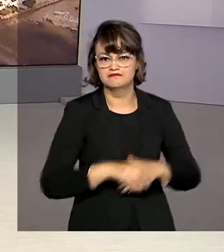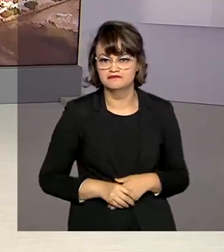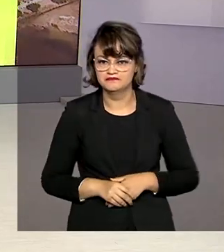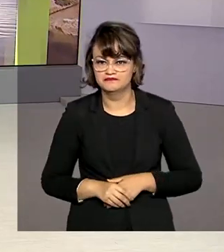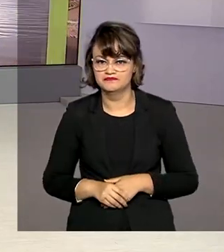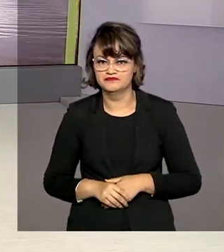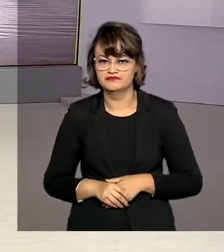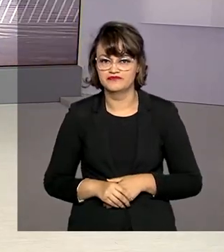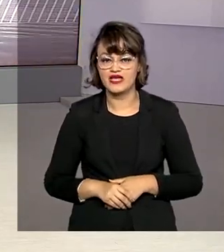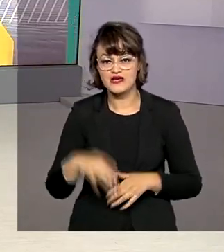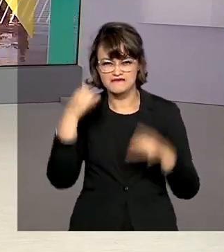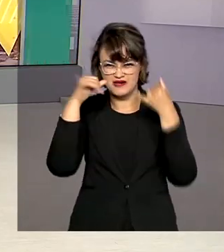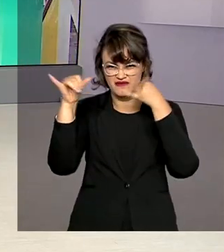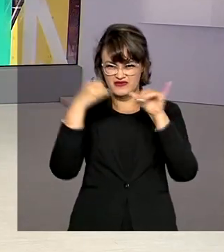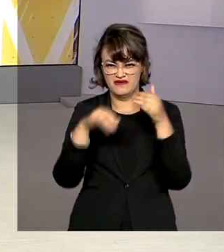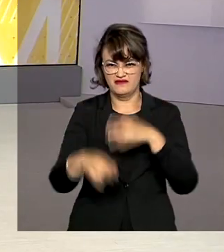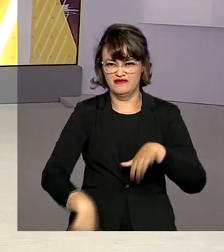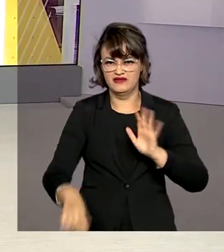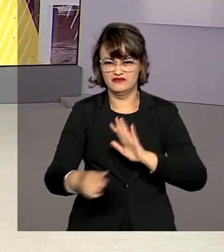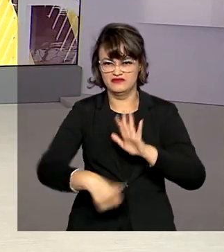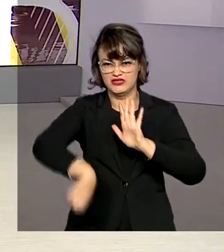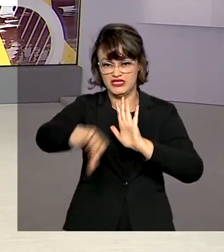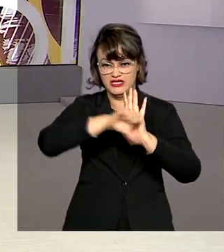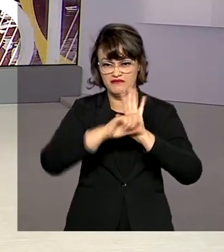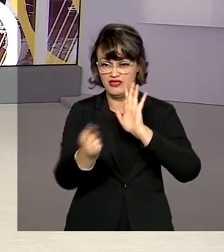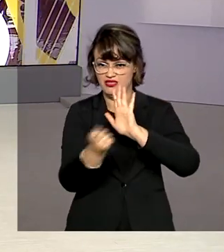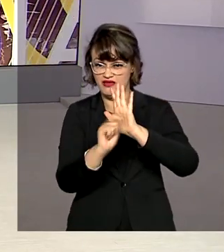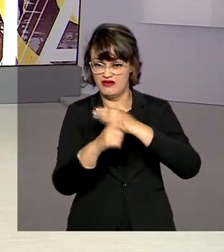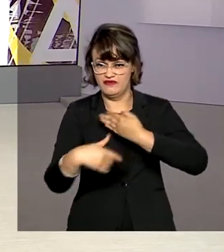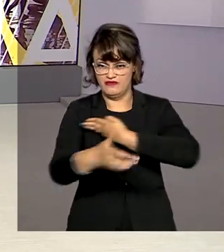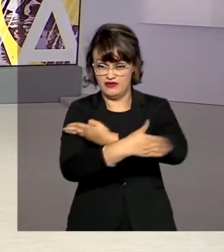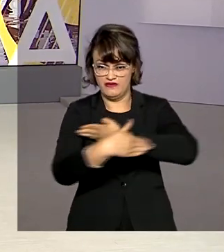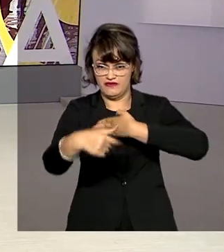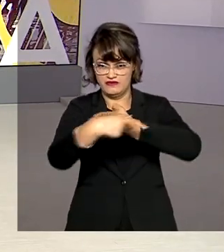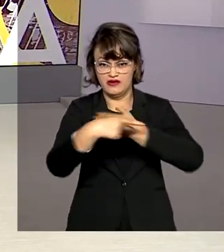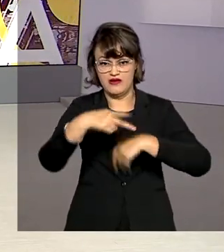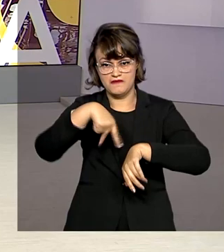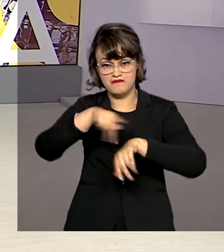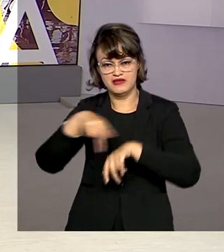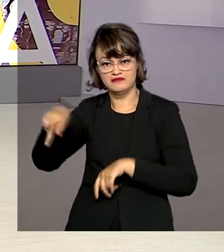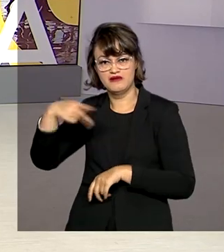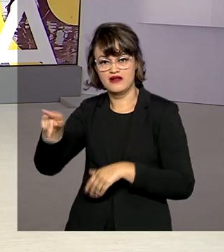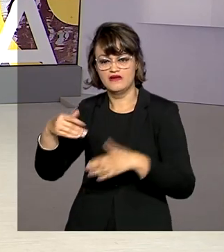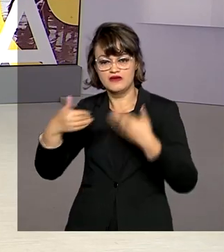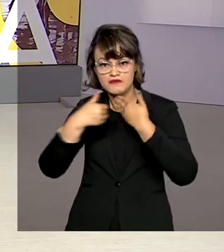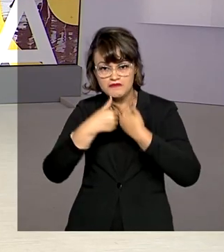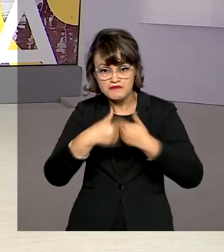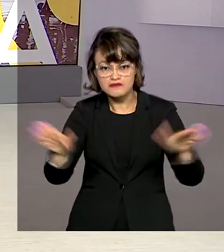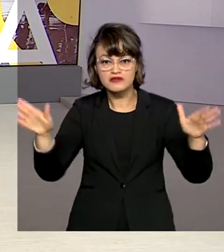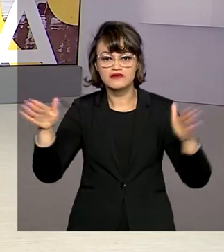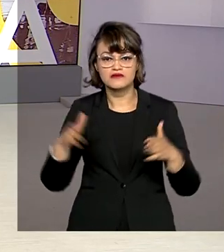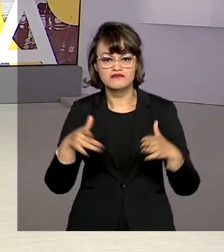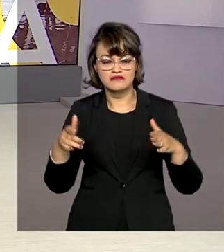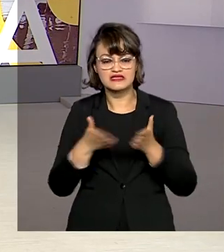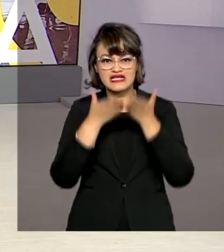Para combater o crime organizado e o tráfico de drogas na fronteira com o Paraguai, foi inaugurada uma base náutica no estado do